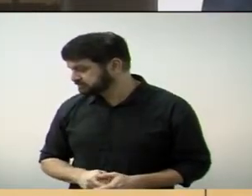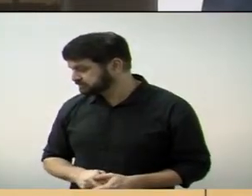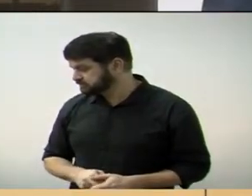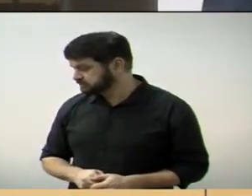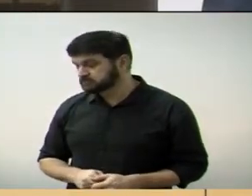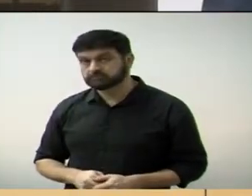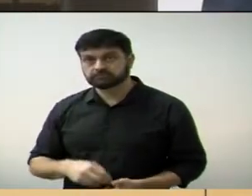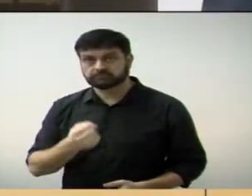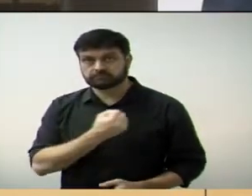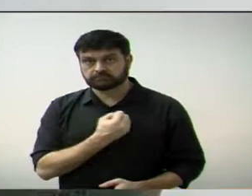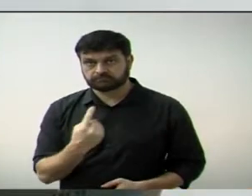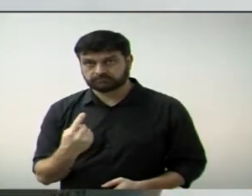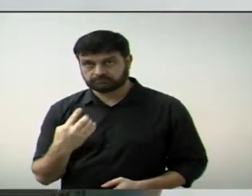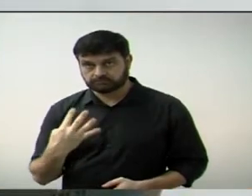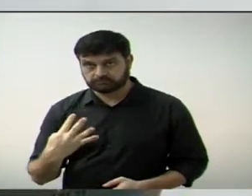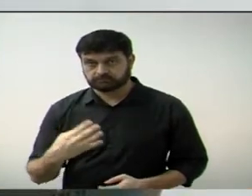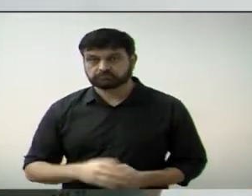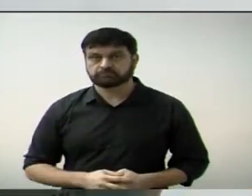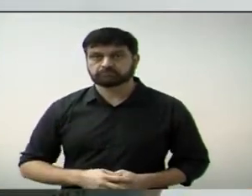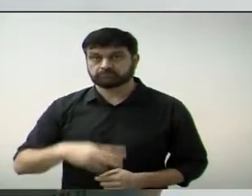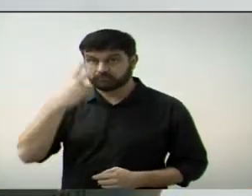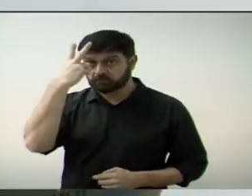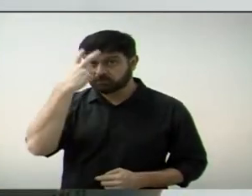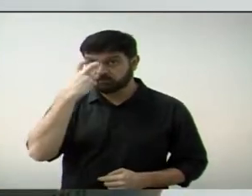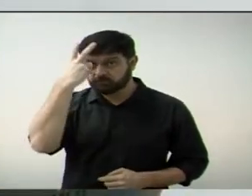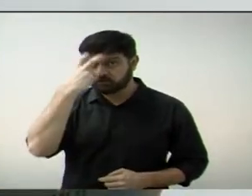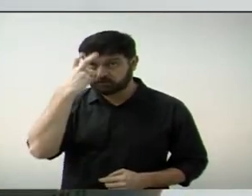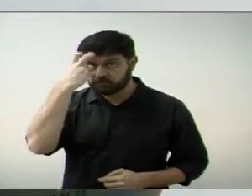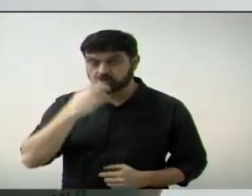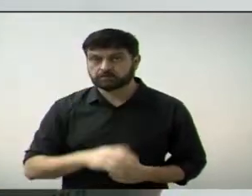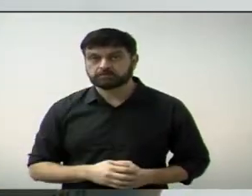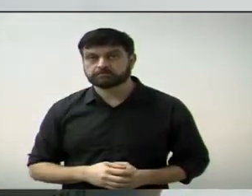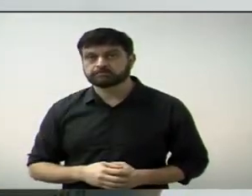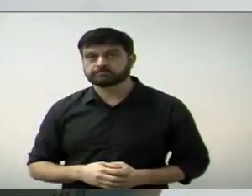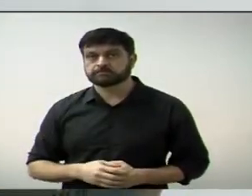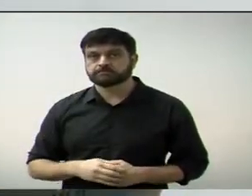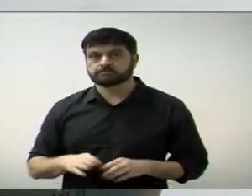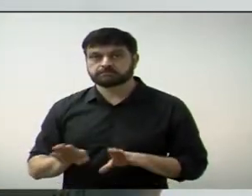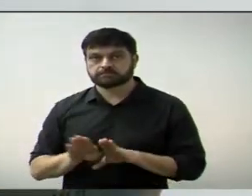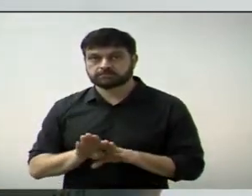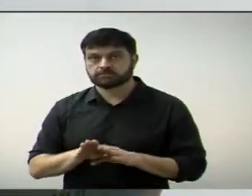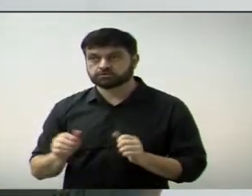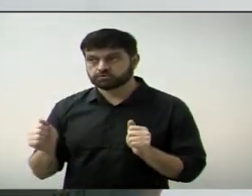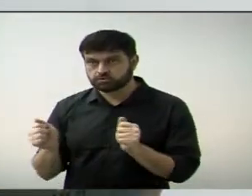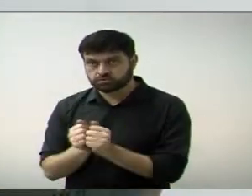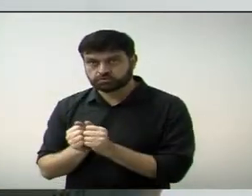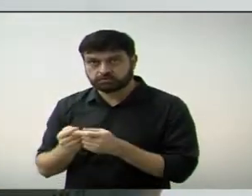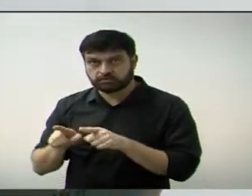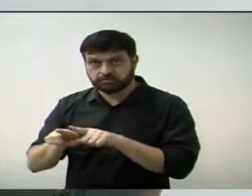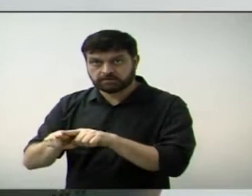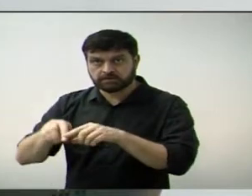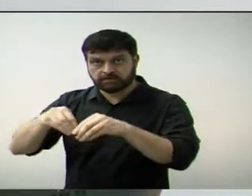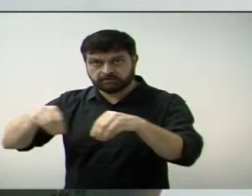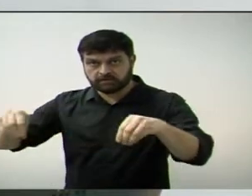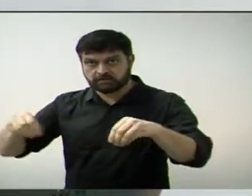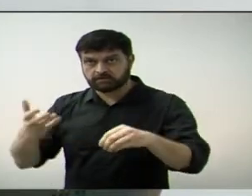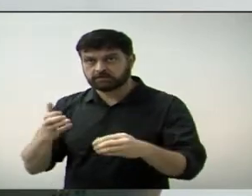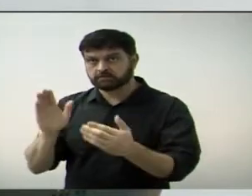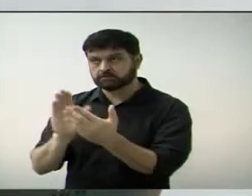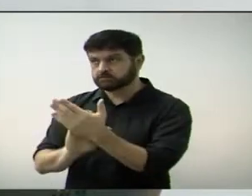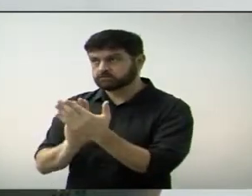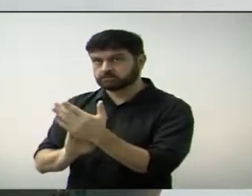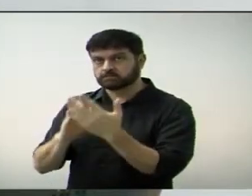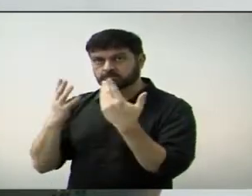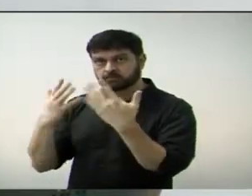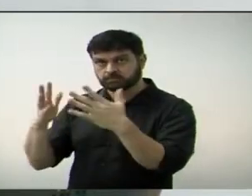Número 14 do vereador Fábio Valadão, com apoio do vereador Danilo Barros, congratulações pela